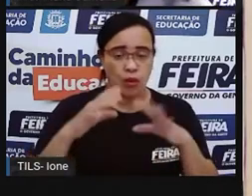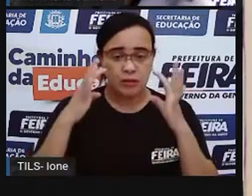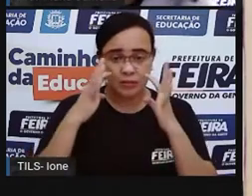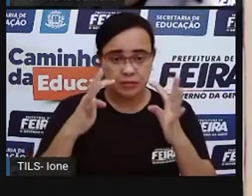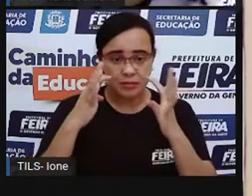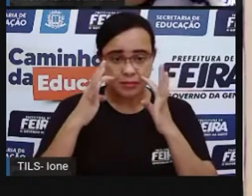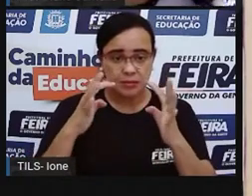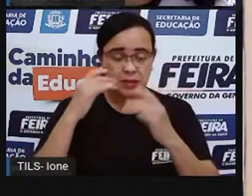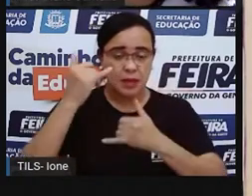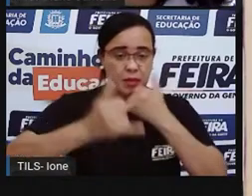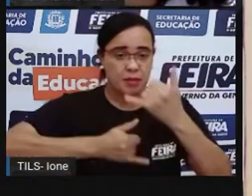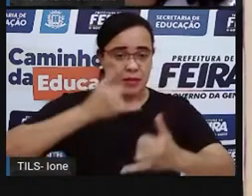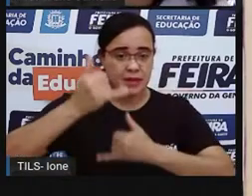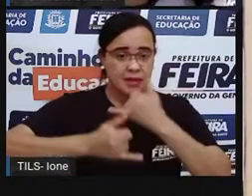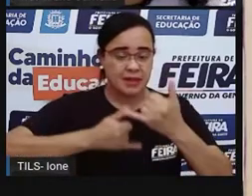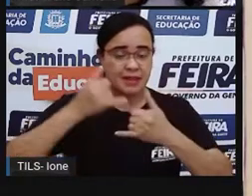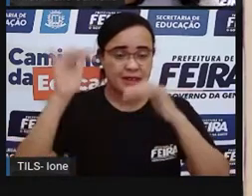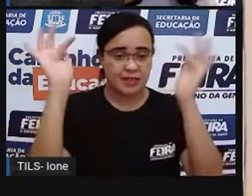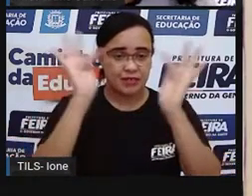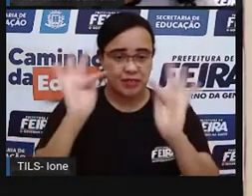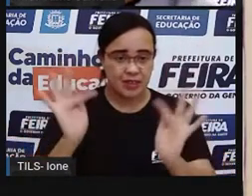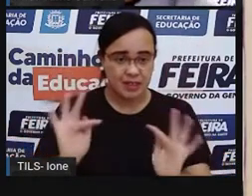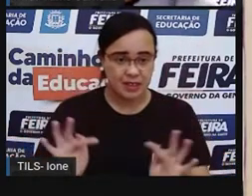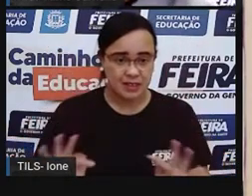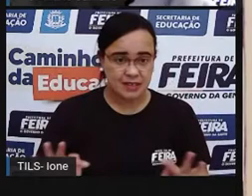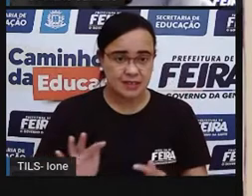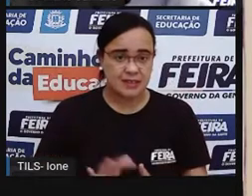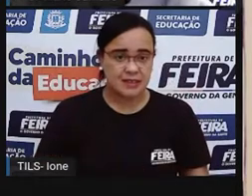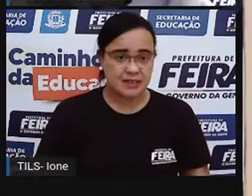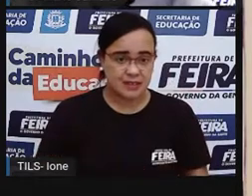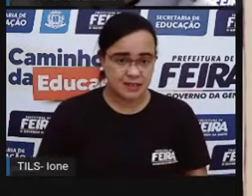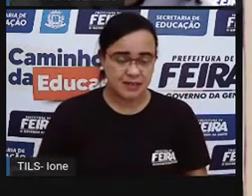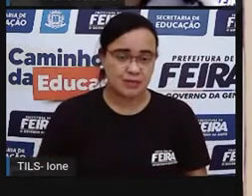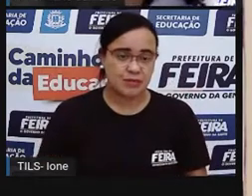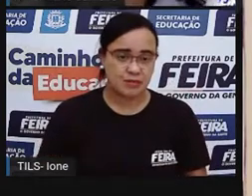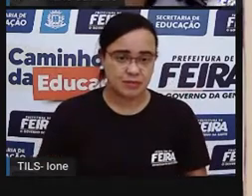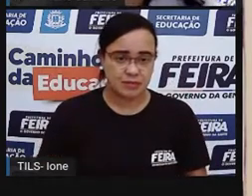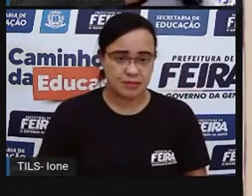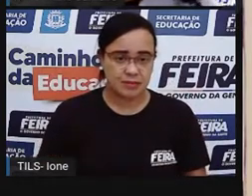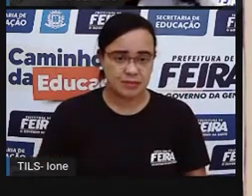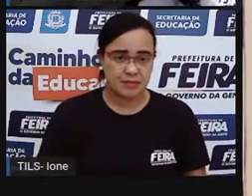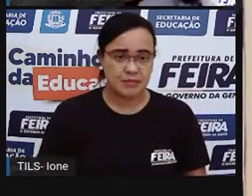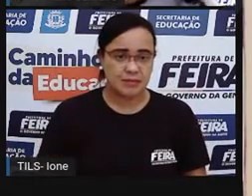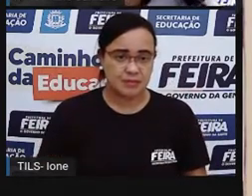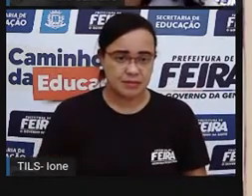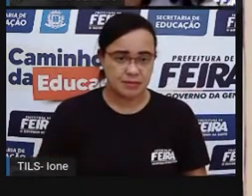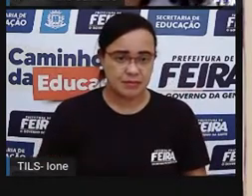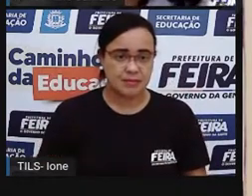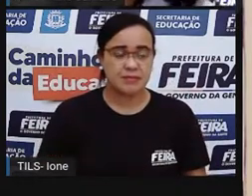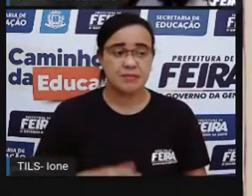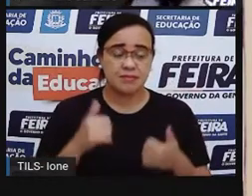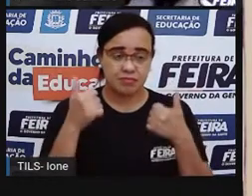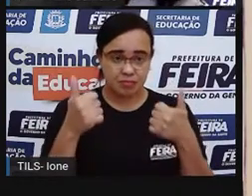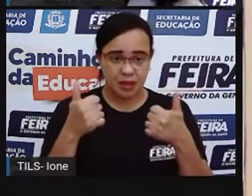Se um dia adoecer, não se preocupe, porque será bem cuidado.